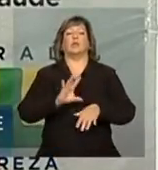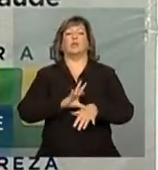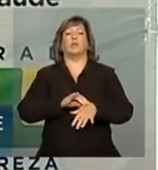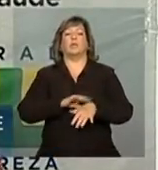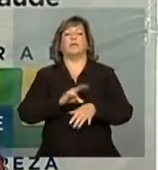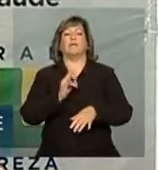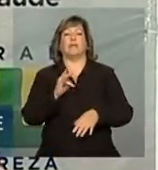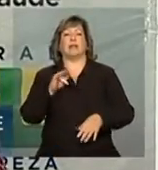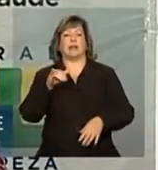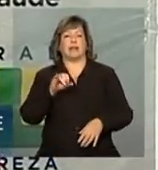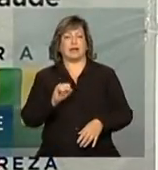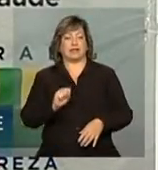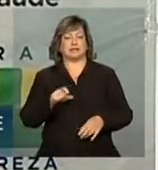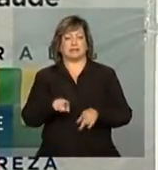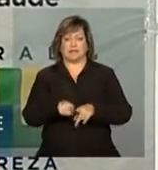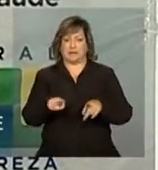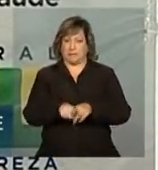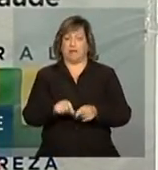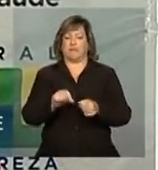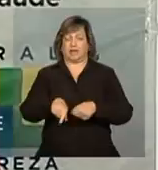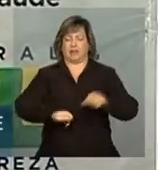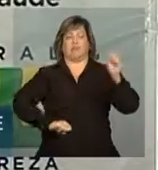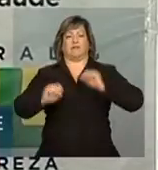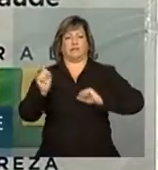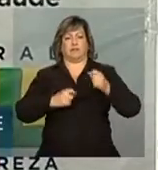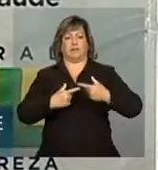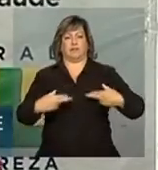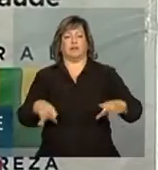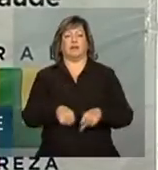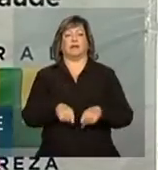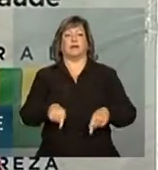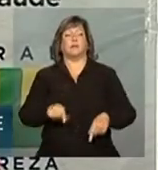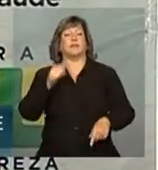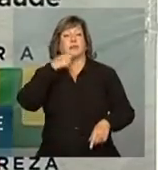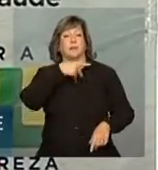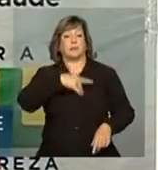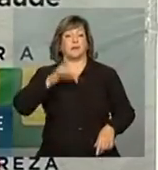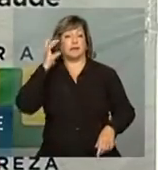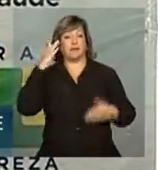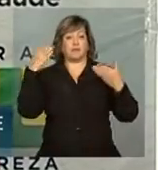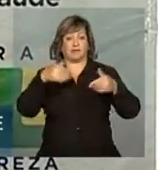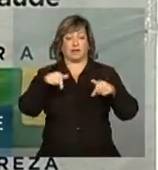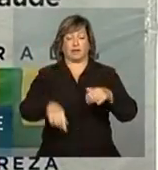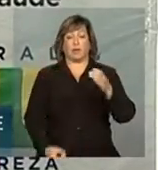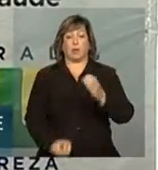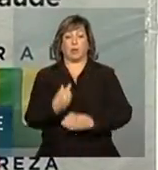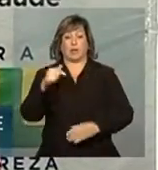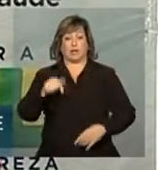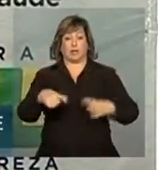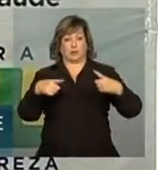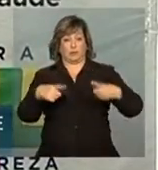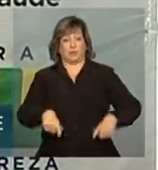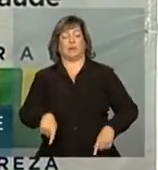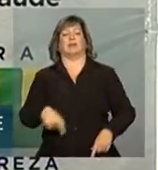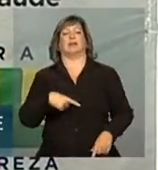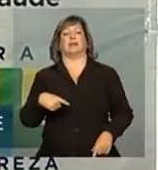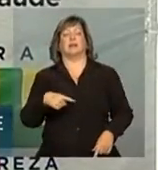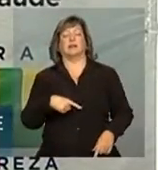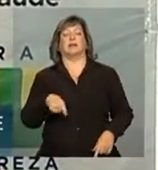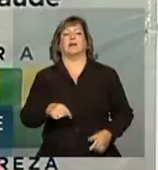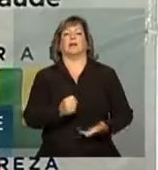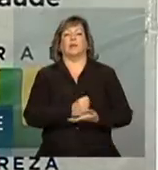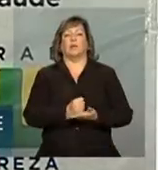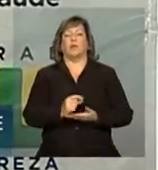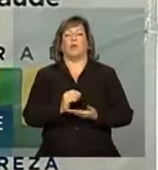virais. Além disso, a presença da presidenta Dilma Rousseff aqui na inauguração desta unidade marca o início da